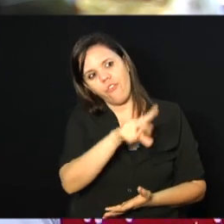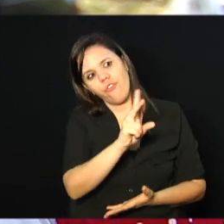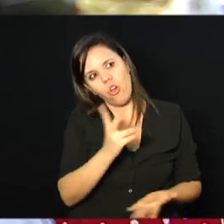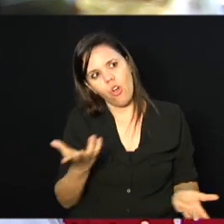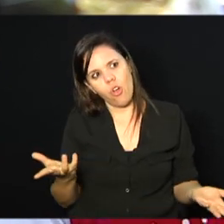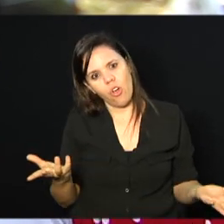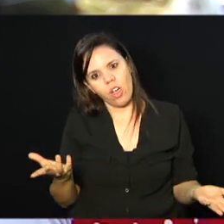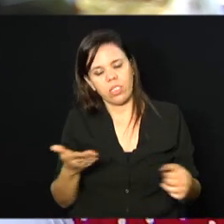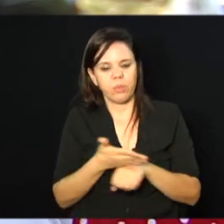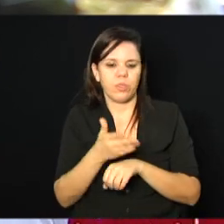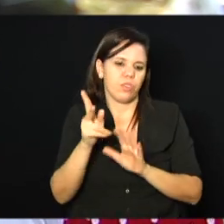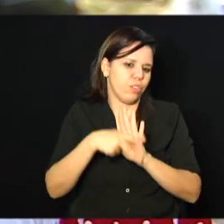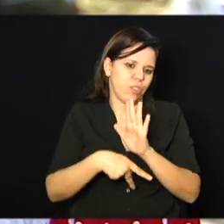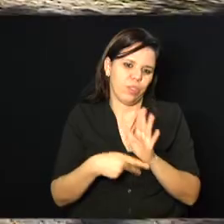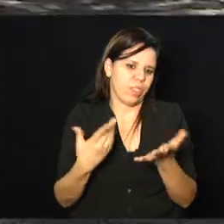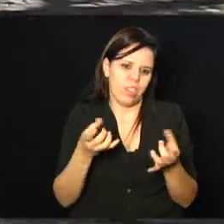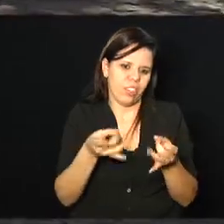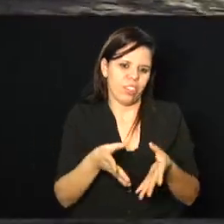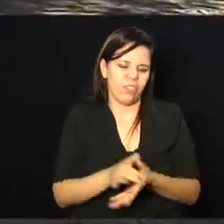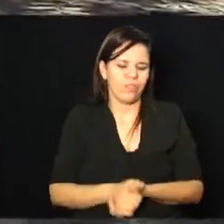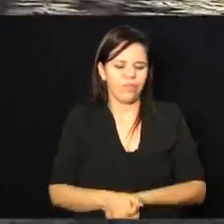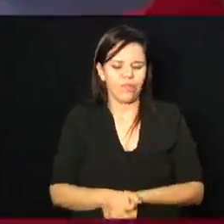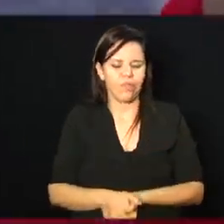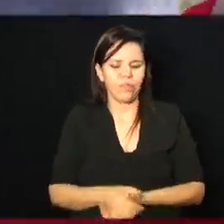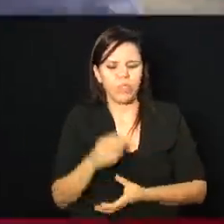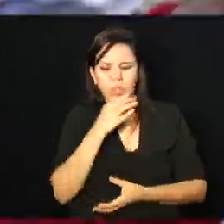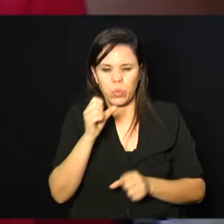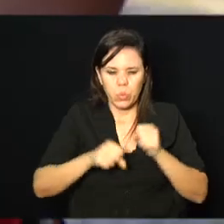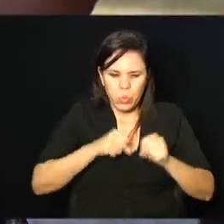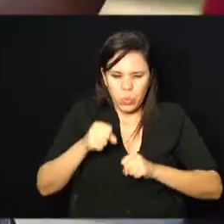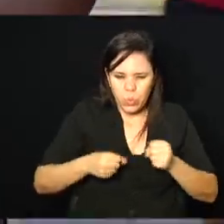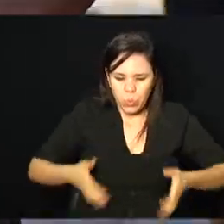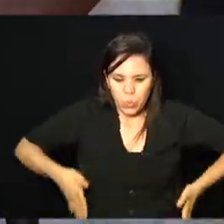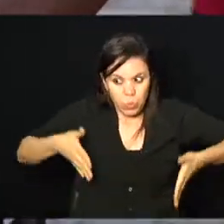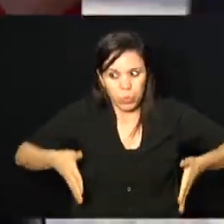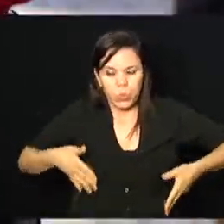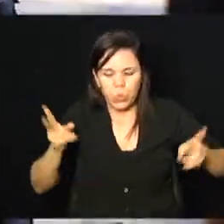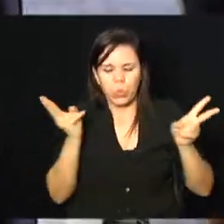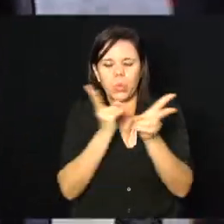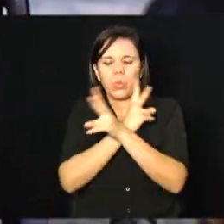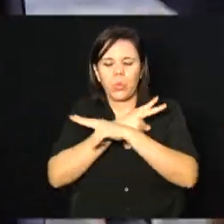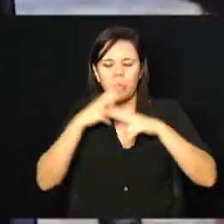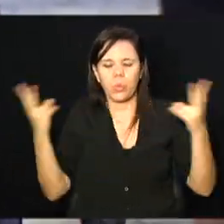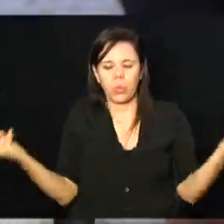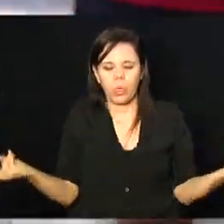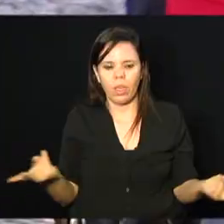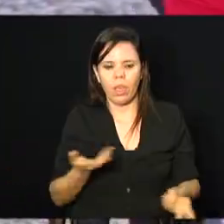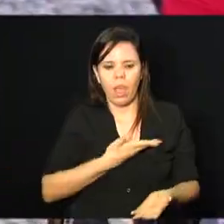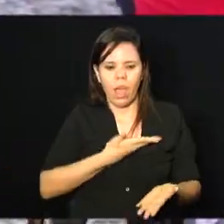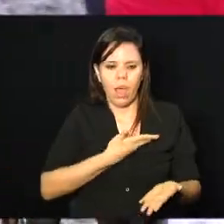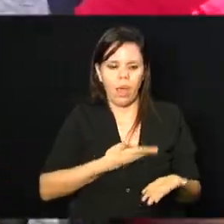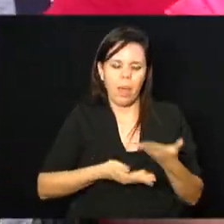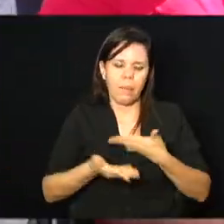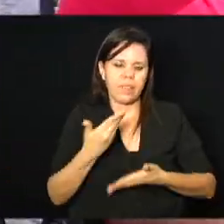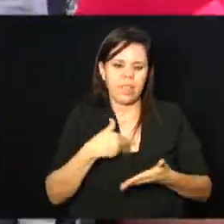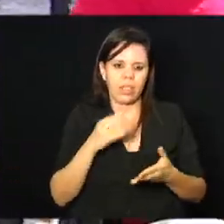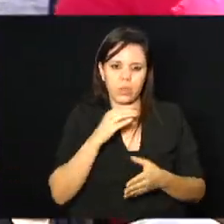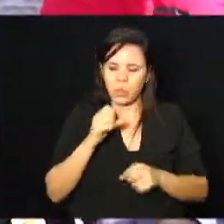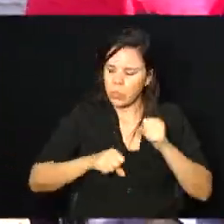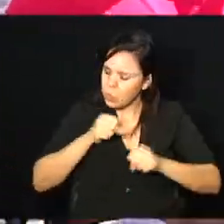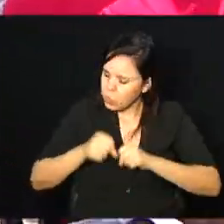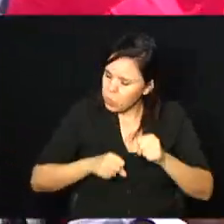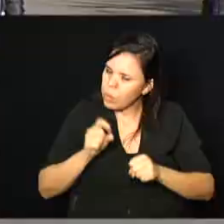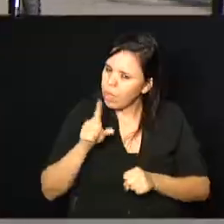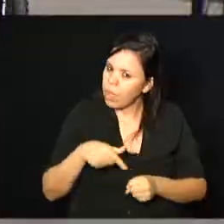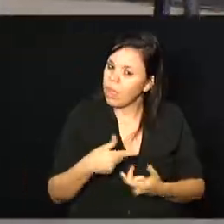e já desse projeto não sai mais. Correr, sentir o gostinho do vento, fazer amigos. A corrida tem